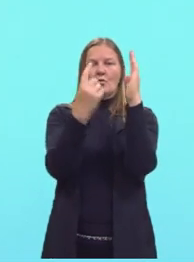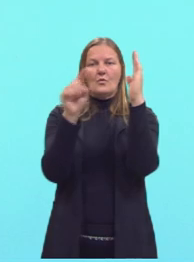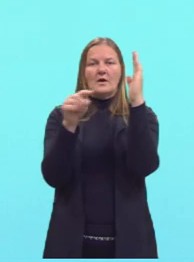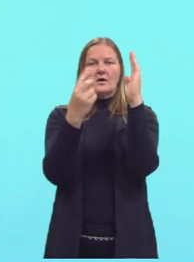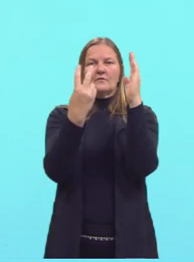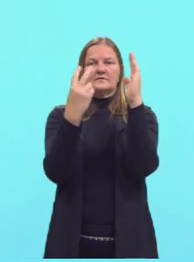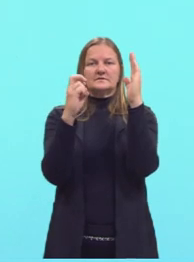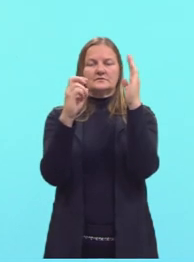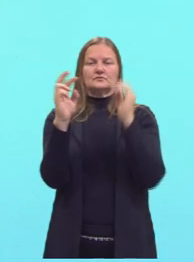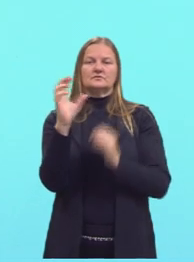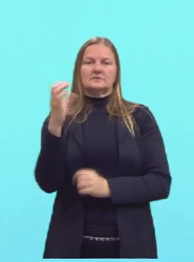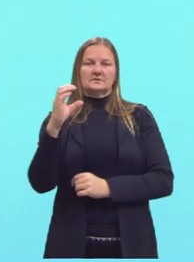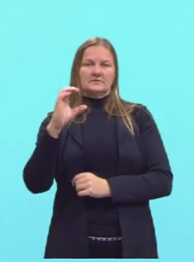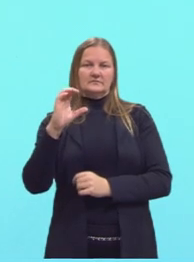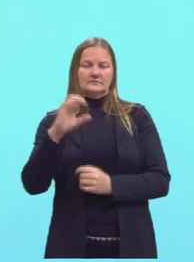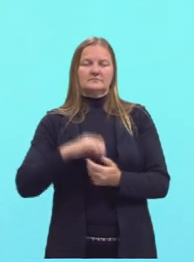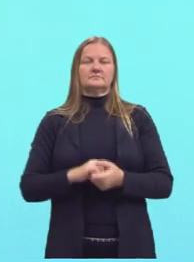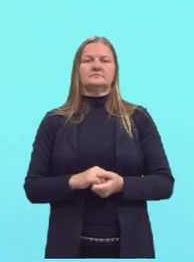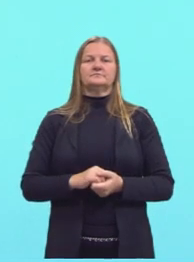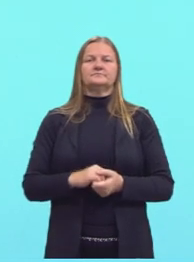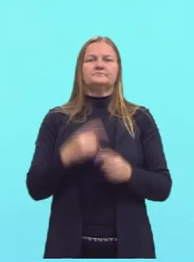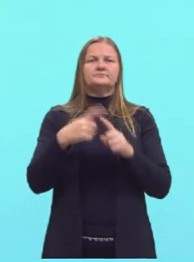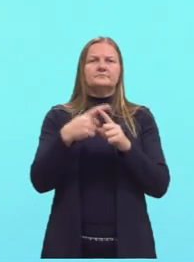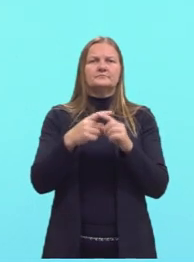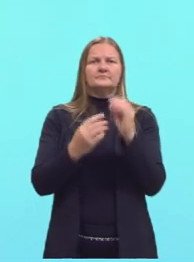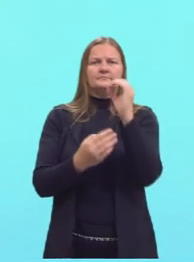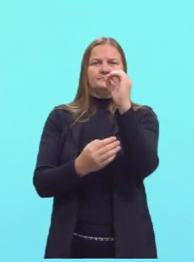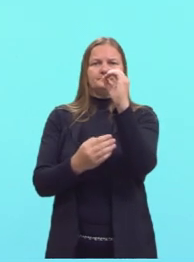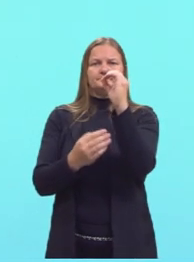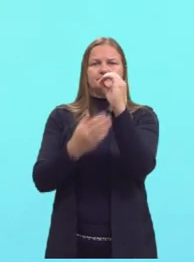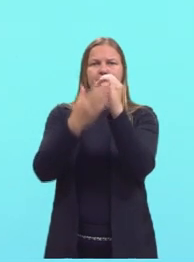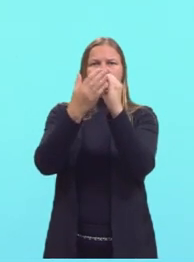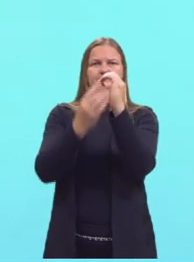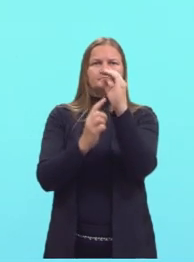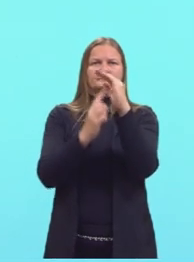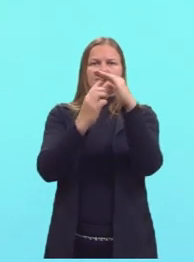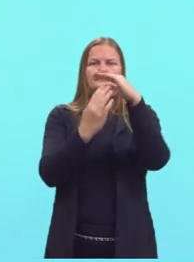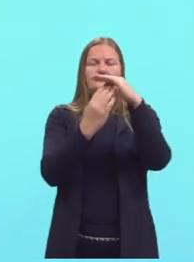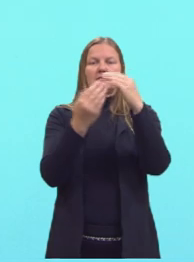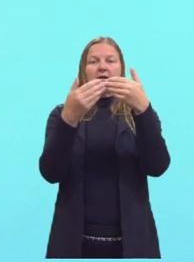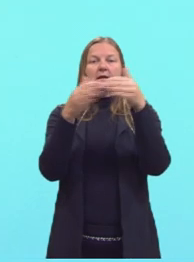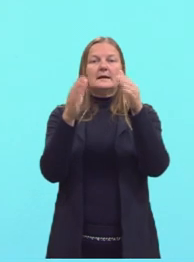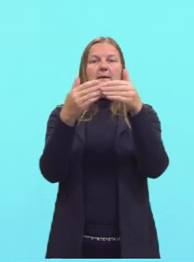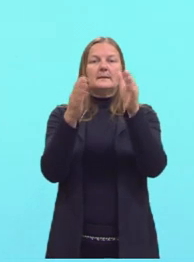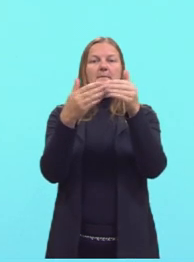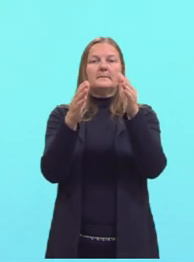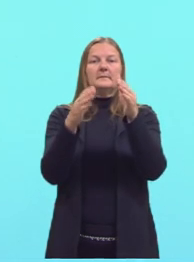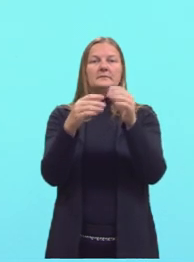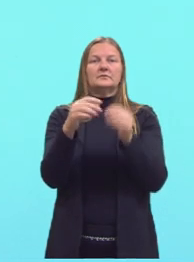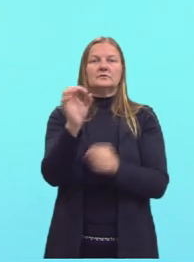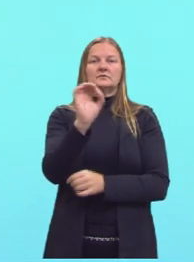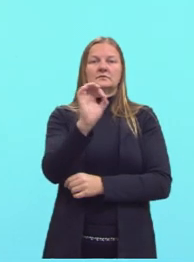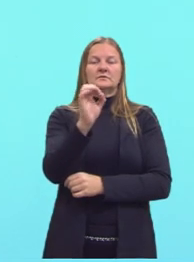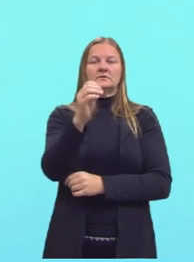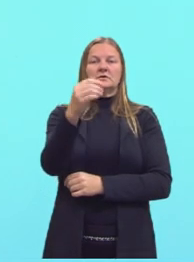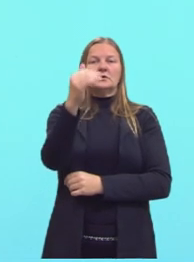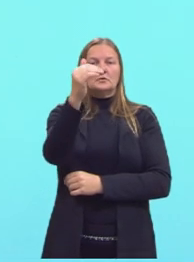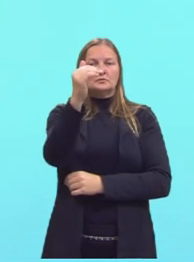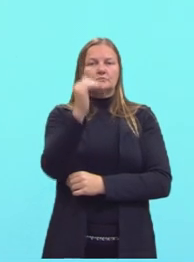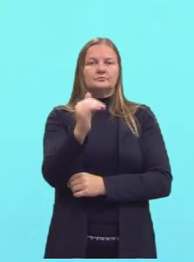25 centavos. Porque quando a gente olha nesse conjunto aqui acima, o pontinho está aberto. Então, indica que ele